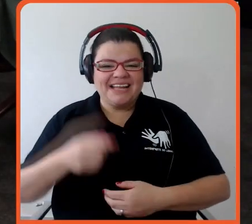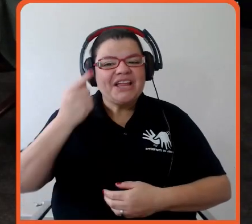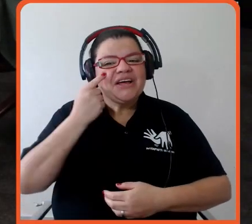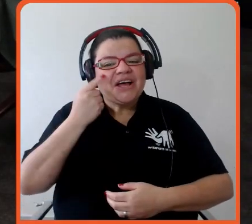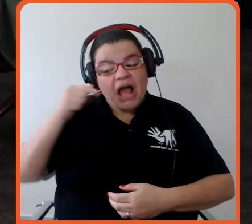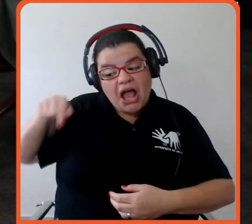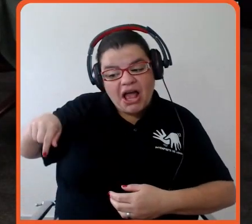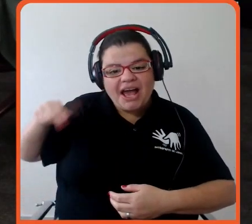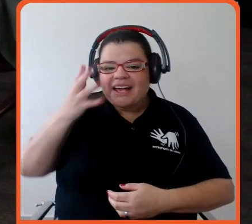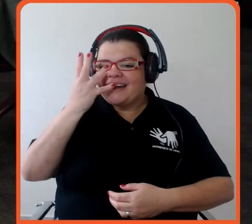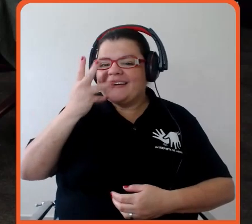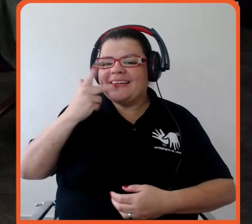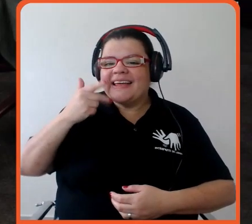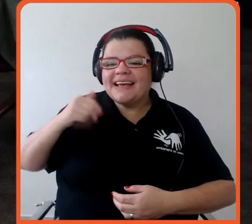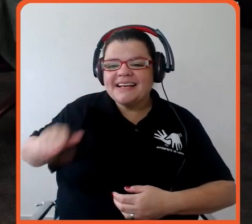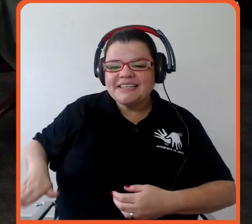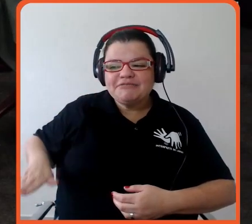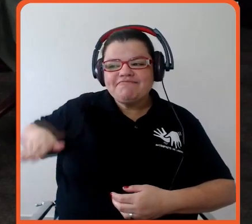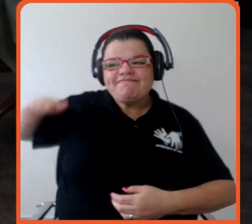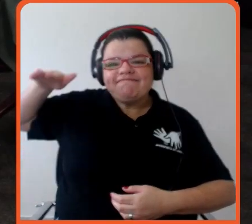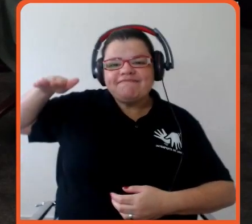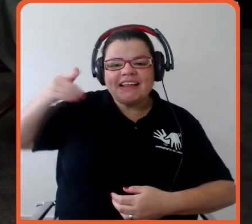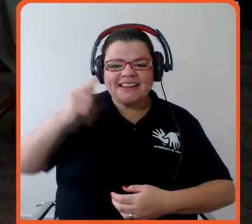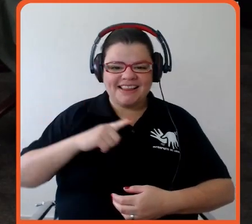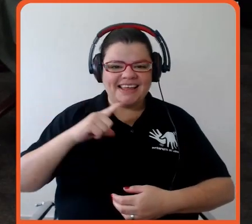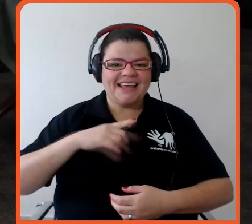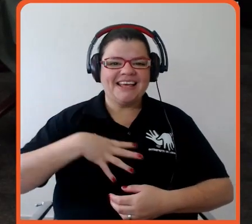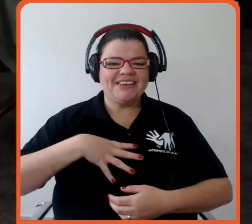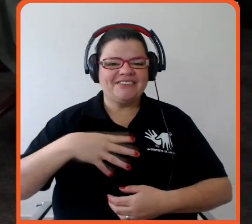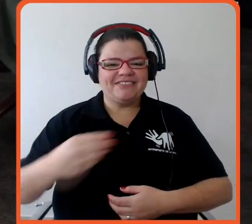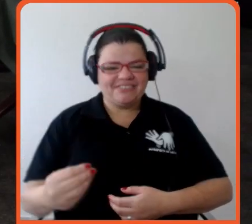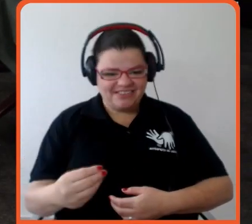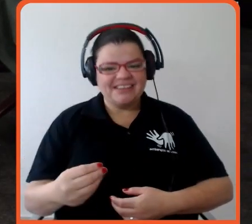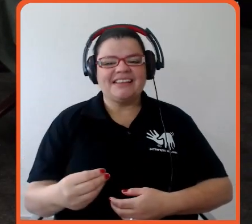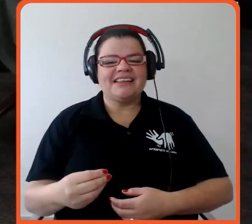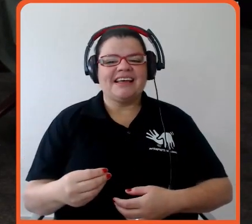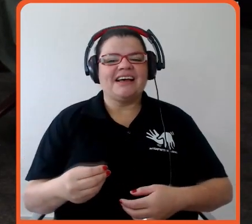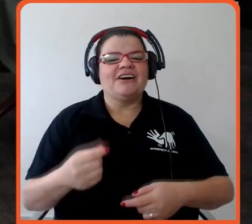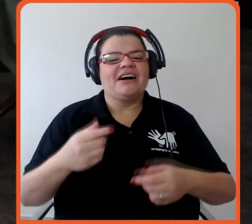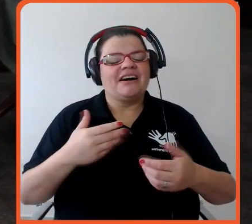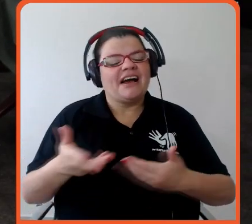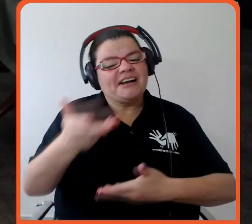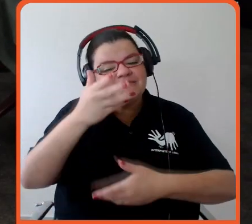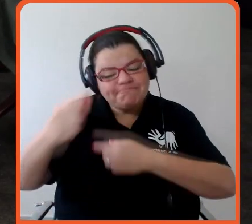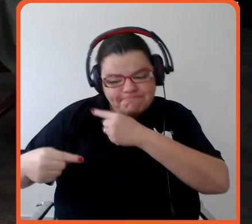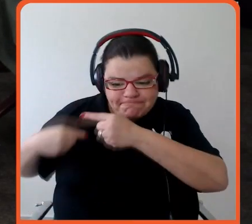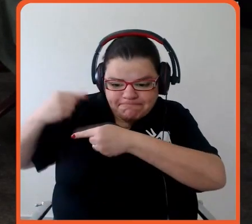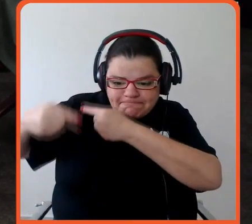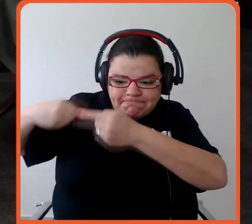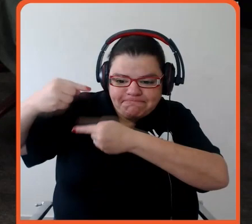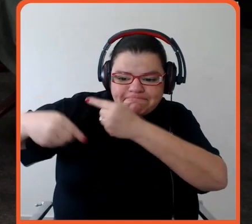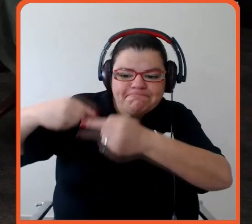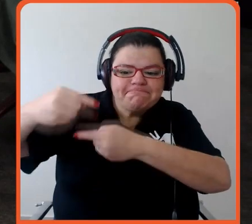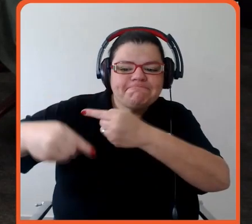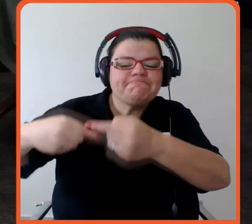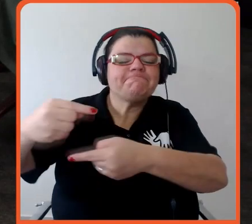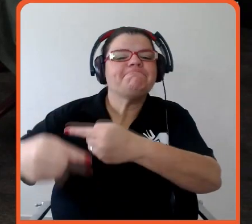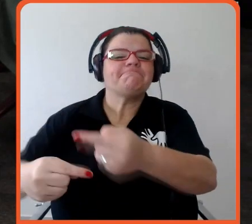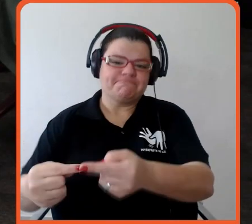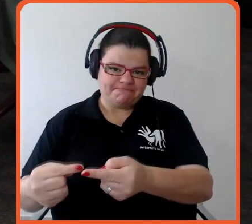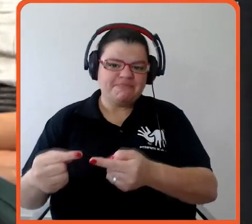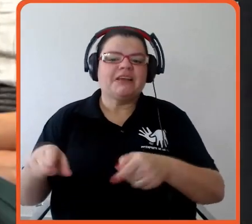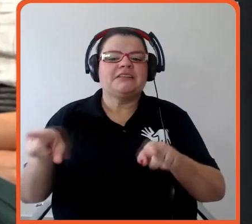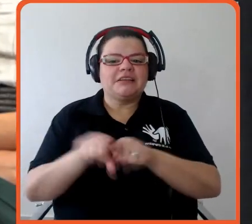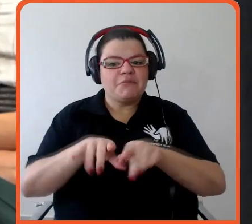dessa, o Bauman fala que a gente está no colapso da confiança, essa coisa intergeracional, e, né, os movimentos jovens estavam